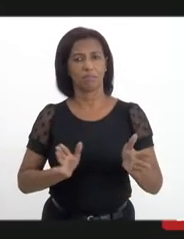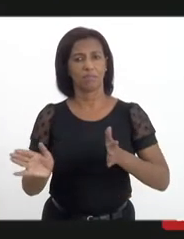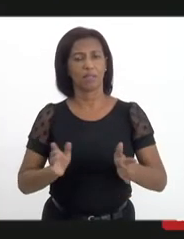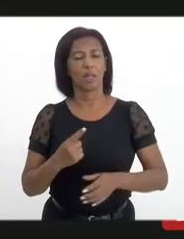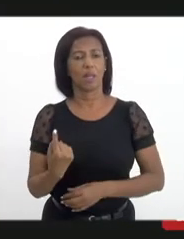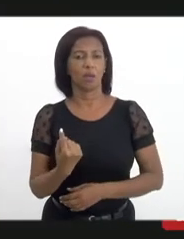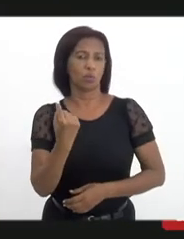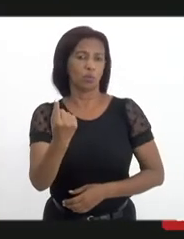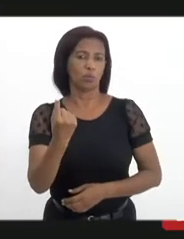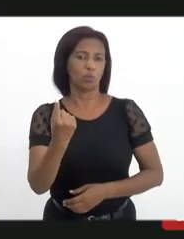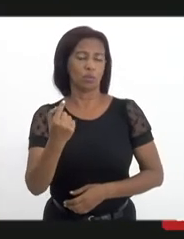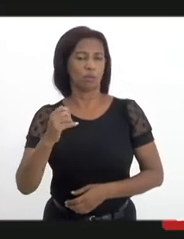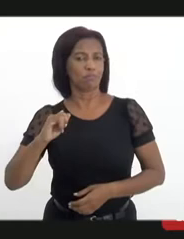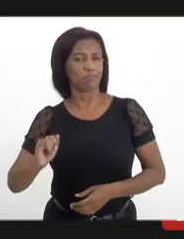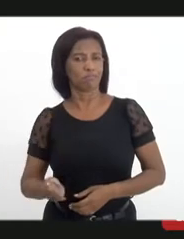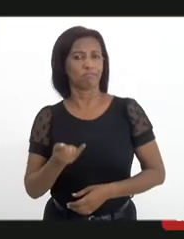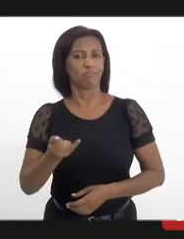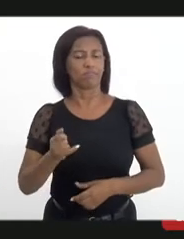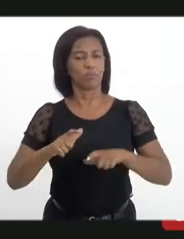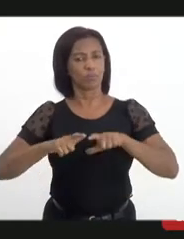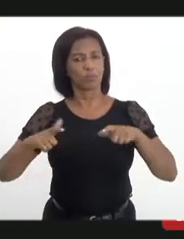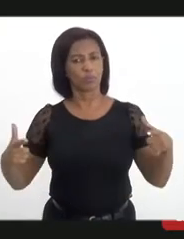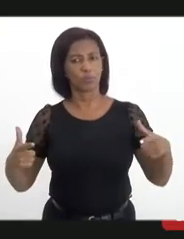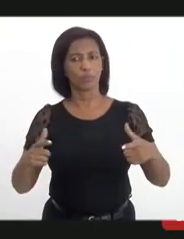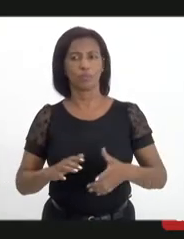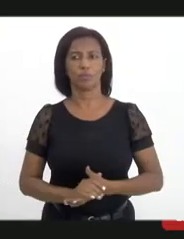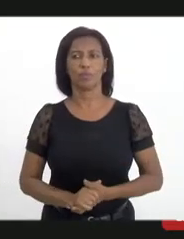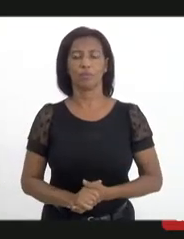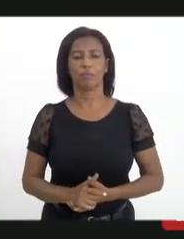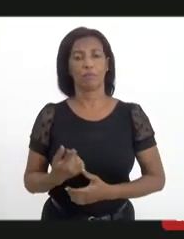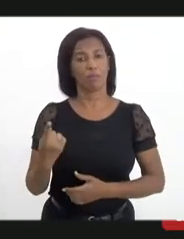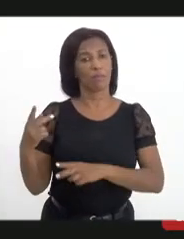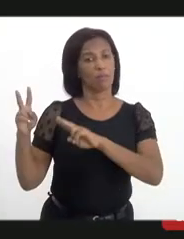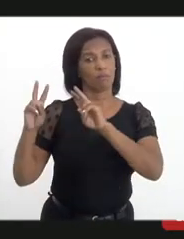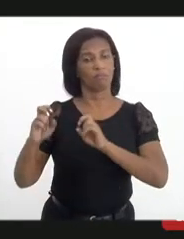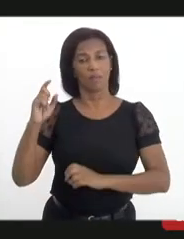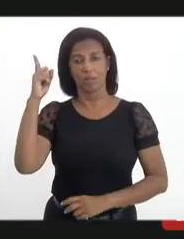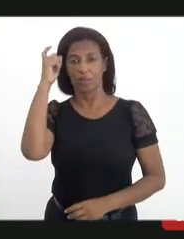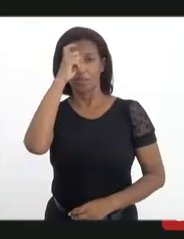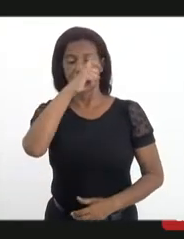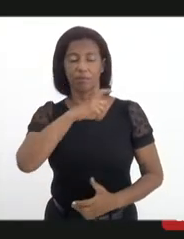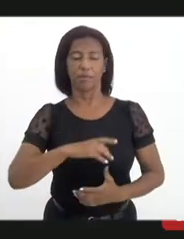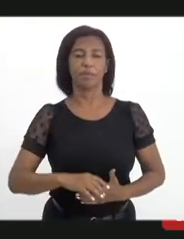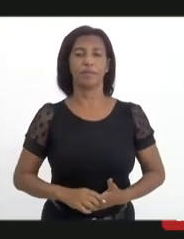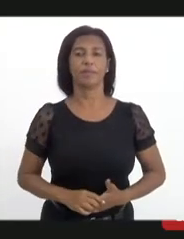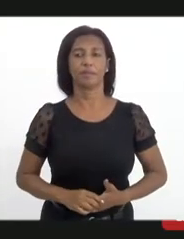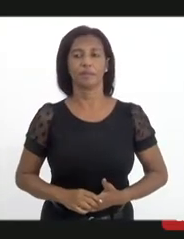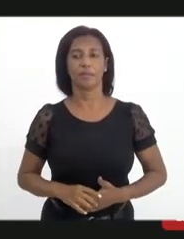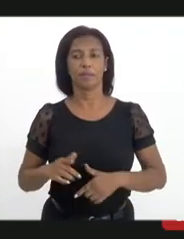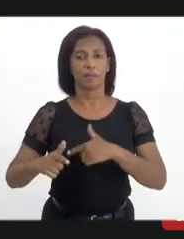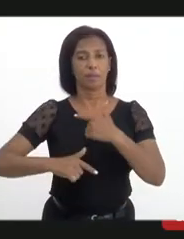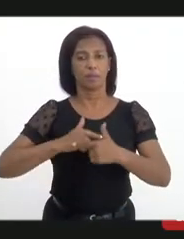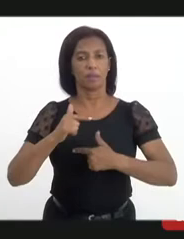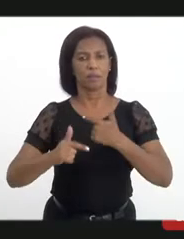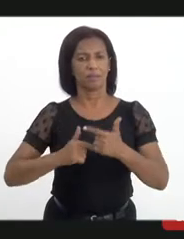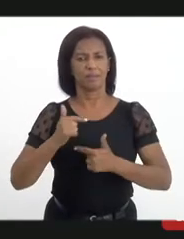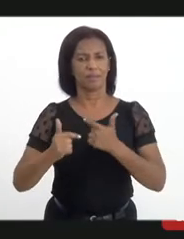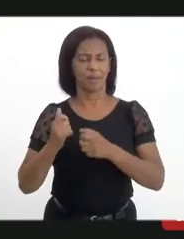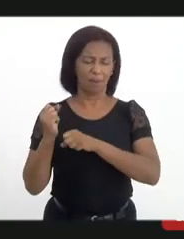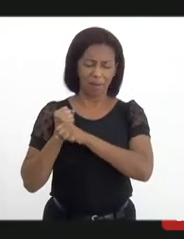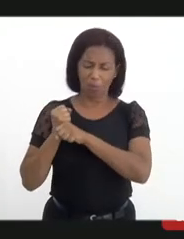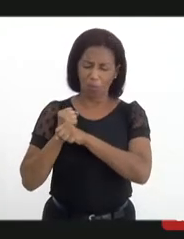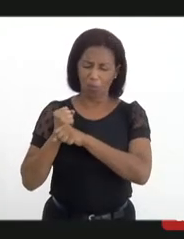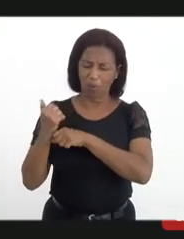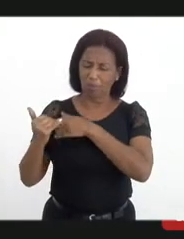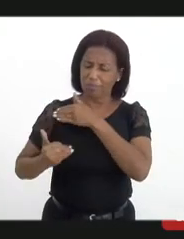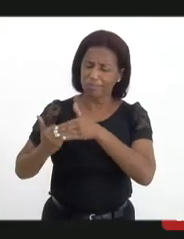possibilidade de ampliação. Essa é uma temática difícil. Eu trabalho nisso há muitos anos,